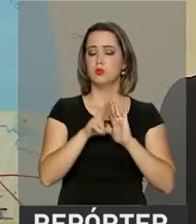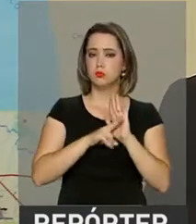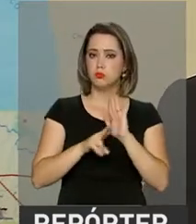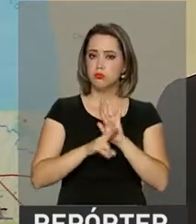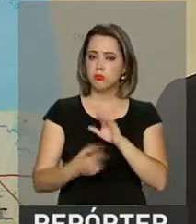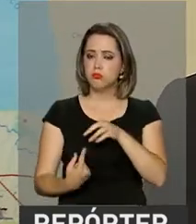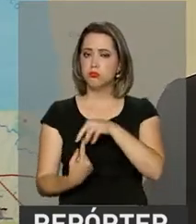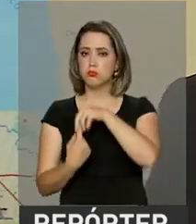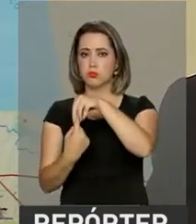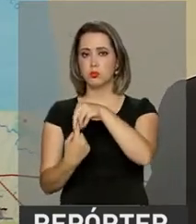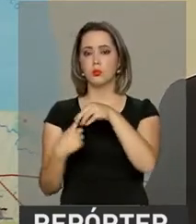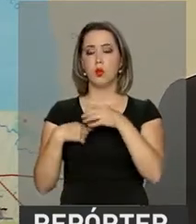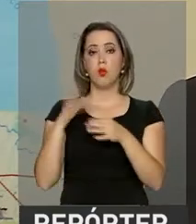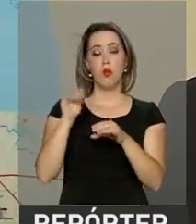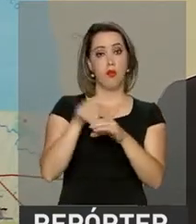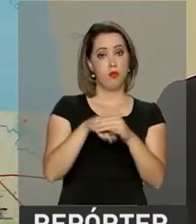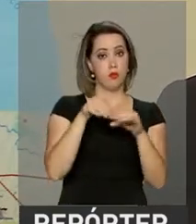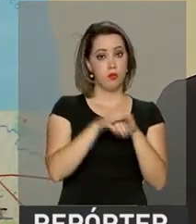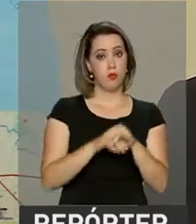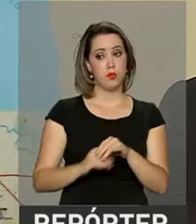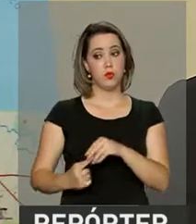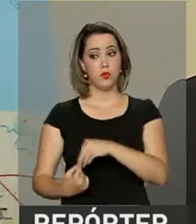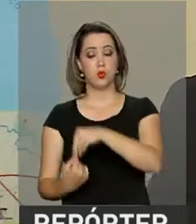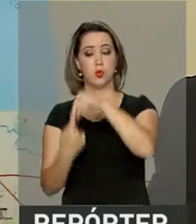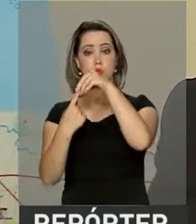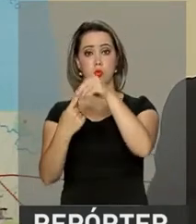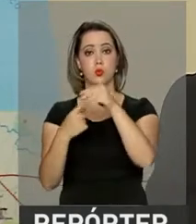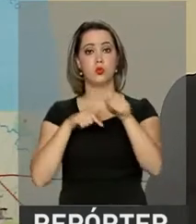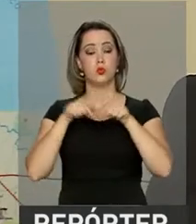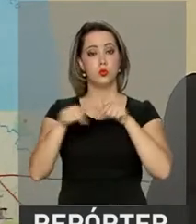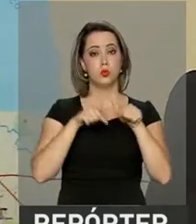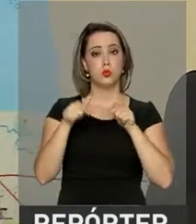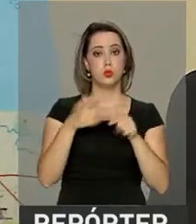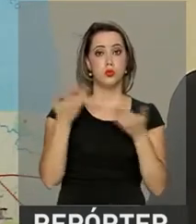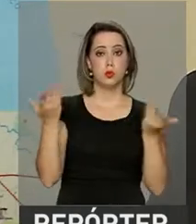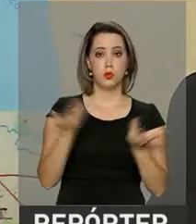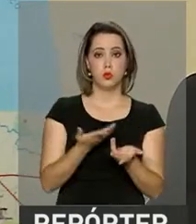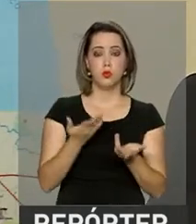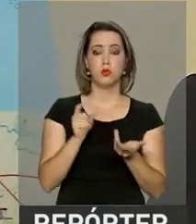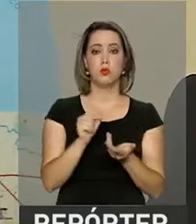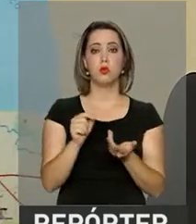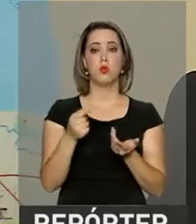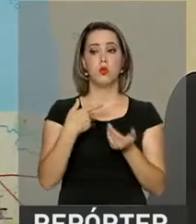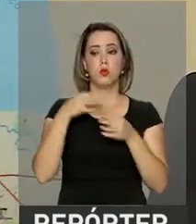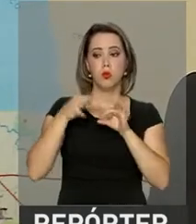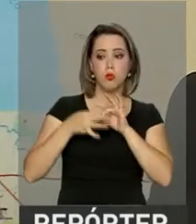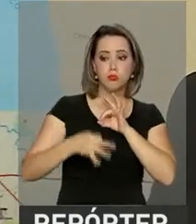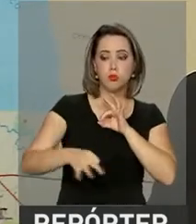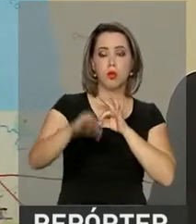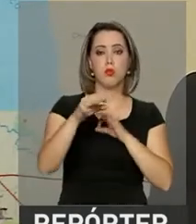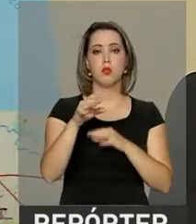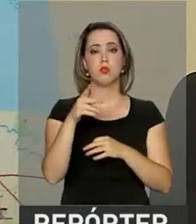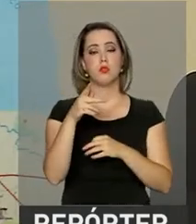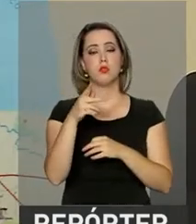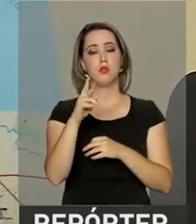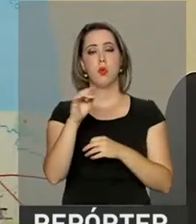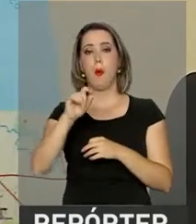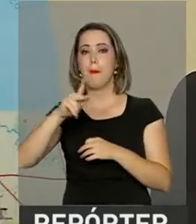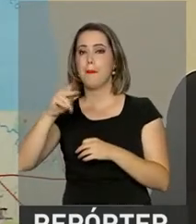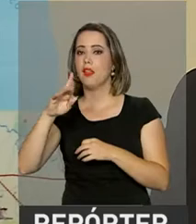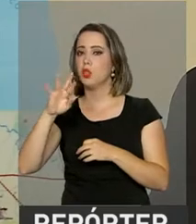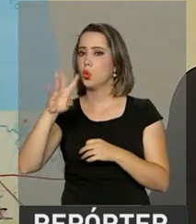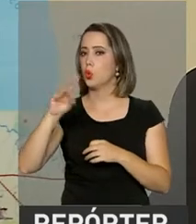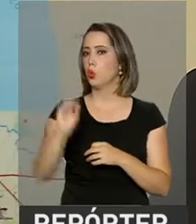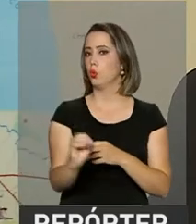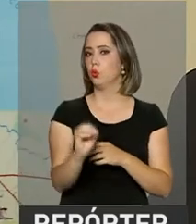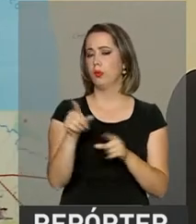unitização, com a votação do operador único e que eu estou falando agora com a extensão do repétrio que deverá sair nos próximos dias, o Brasil se